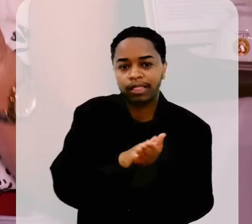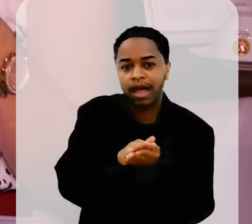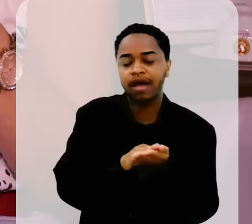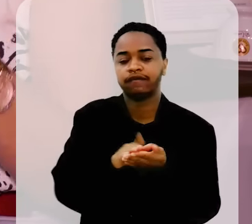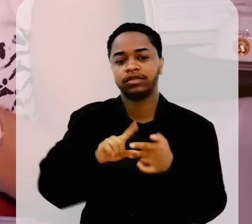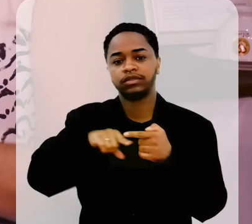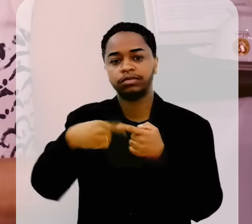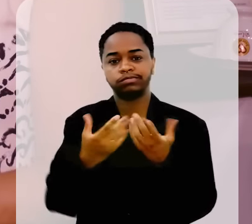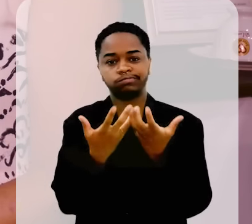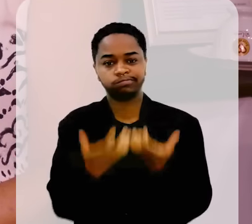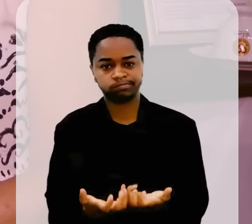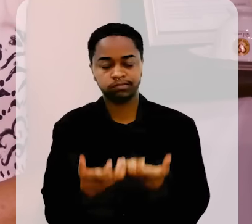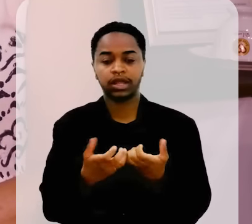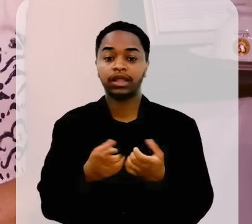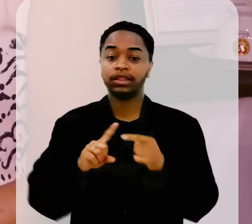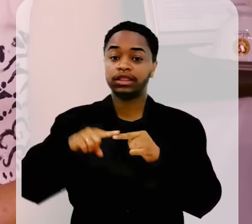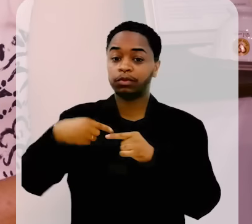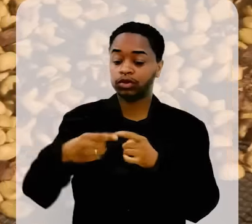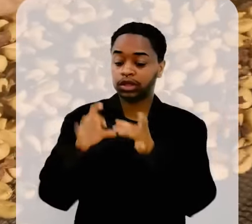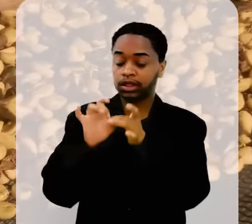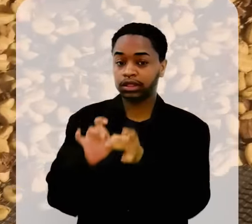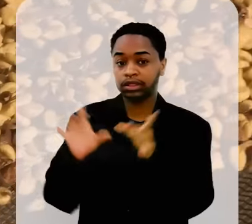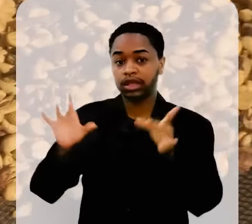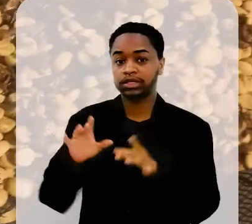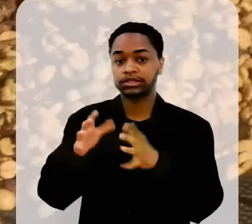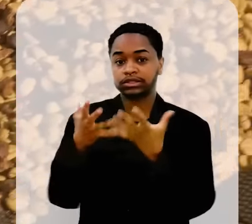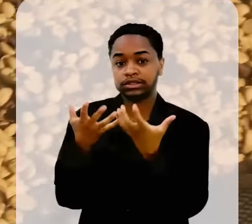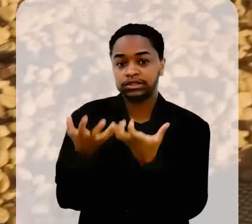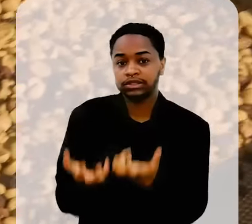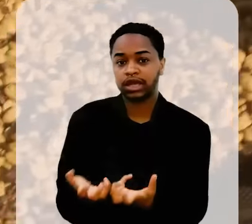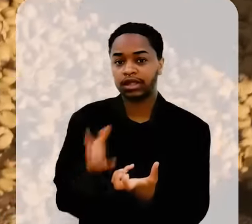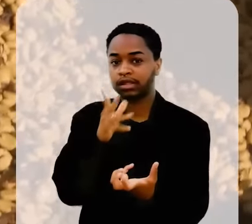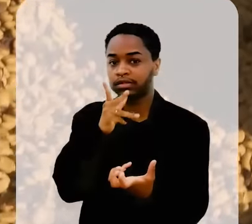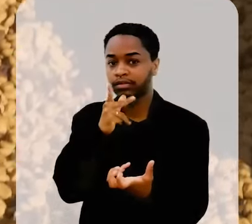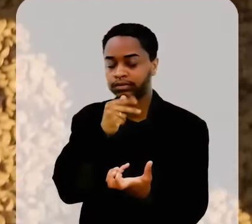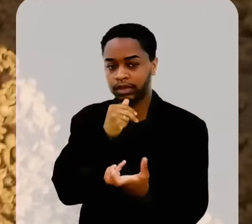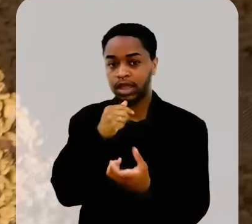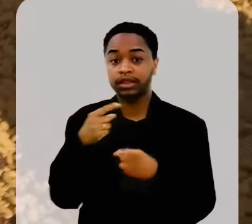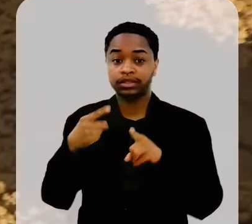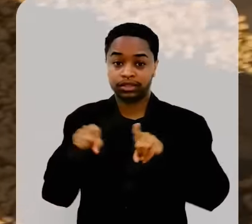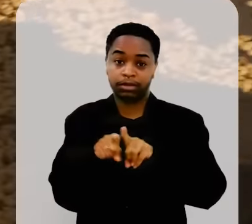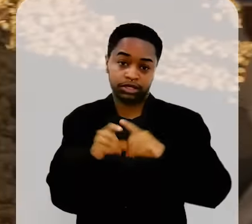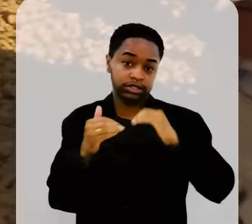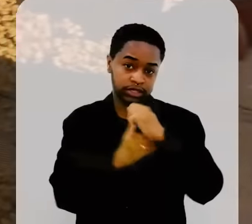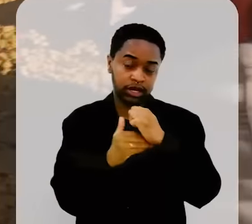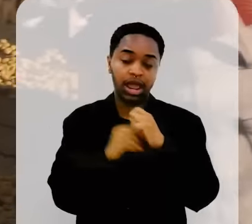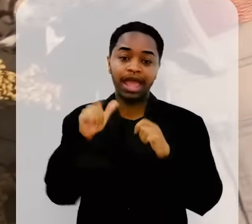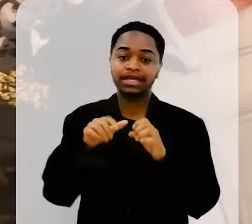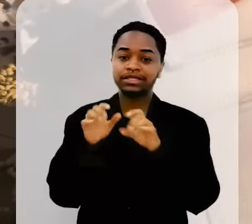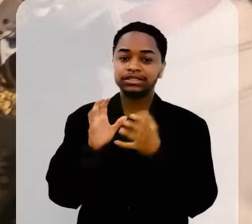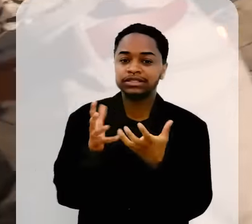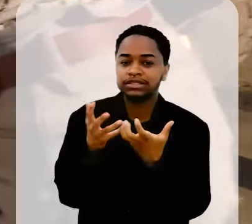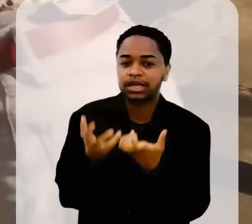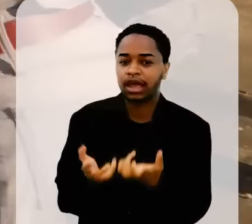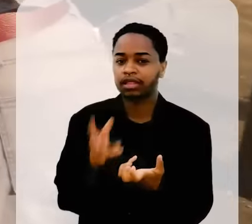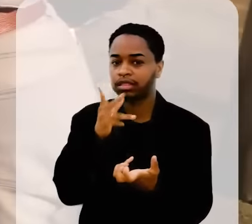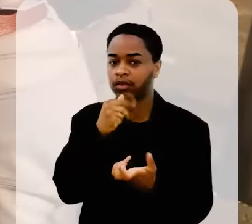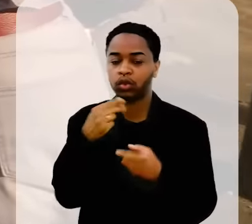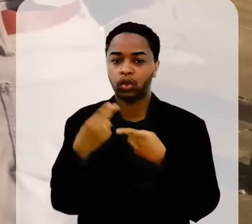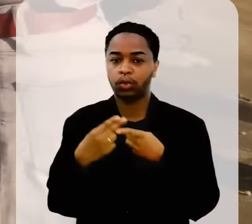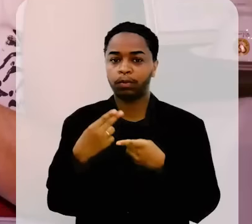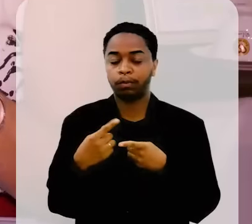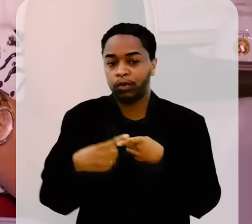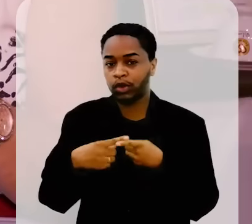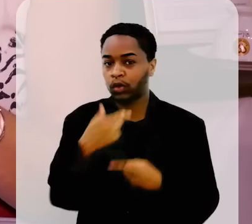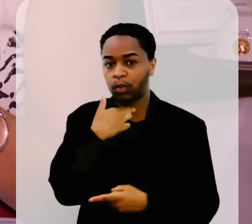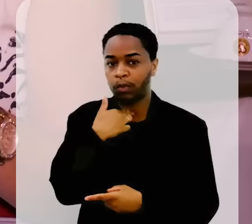de lavagem, de separação dos grãos, e faz uma secagem lenta. O segredo também do café especial é uma secagem mais